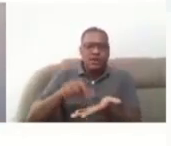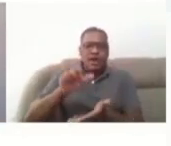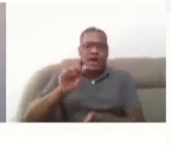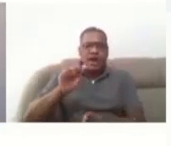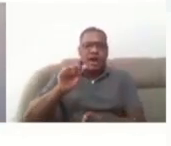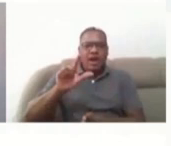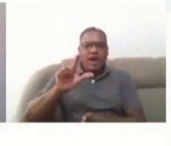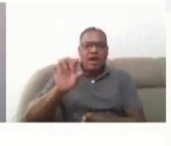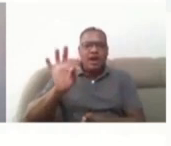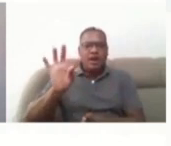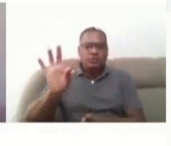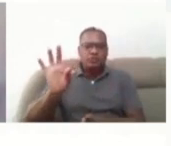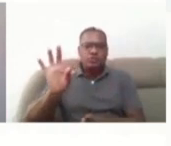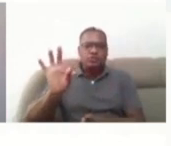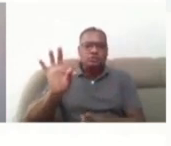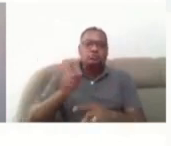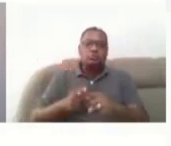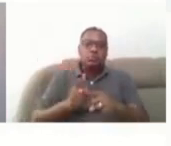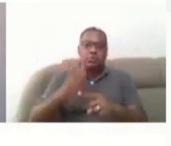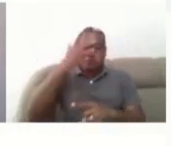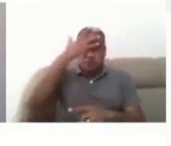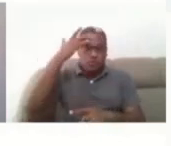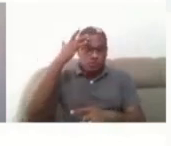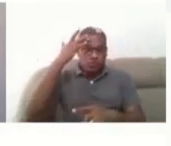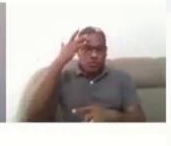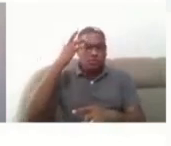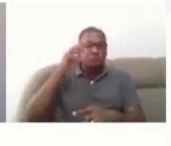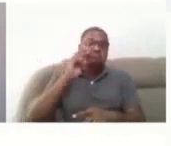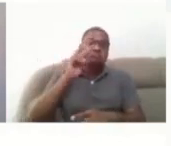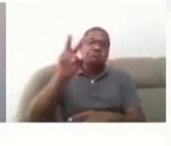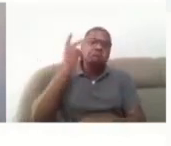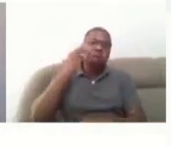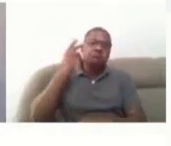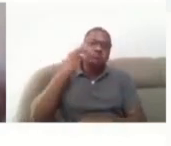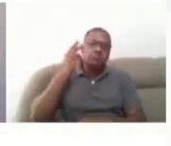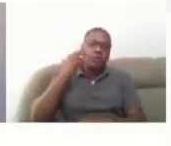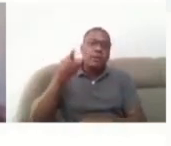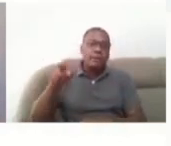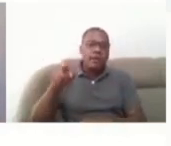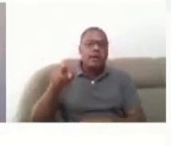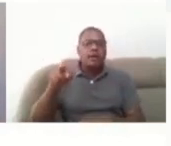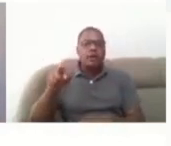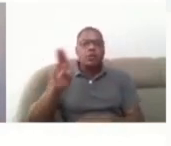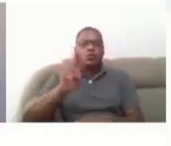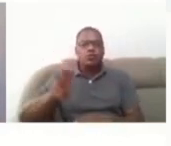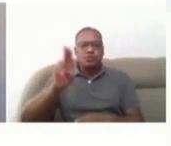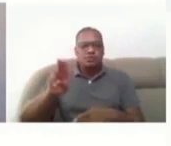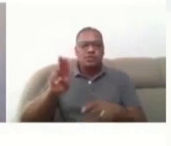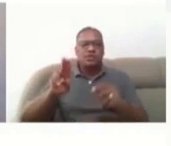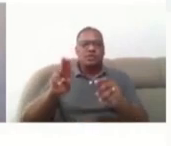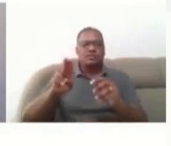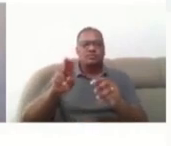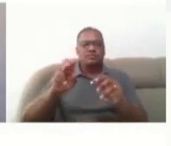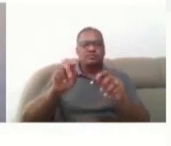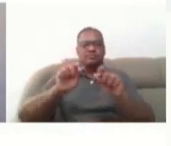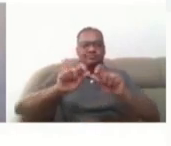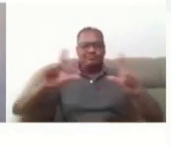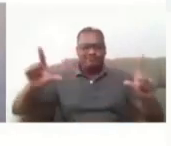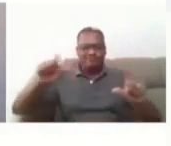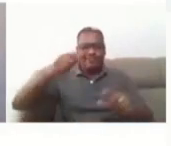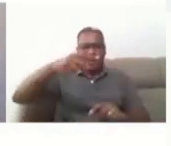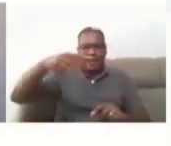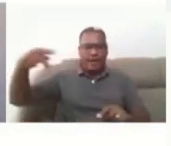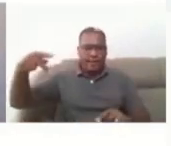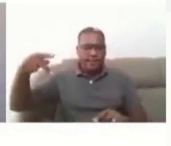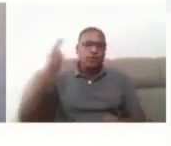visível para as demais pessoas, mas se a pessoa utilizar um leitor de tela, ela vai escutar a descrição dessa imagem. Por